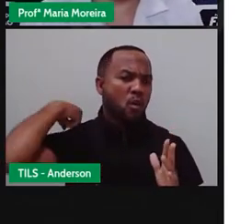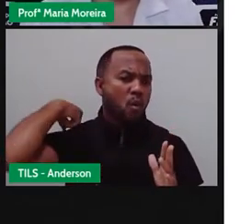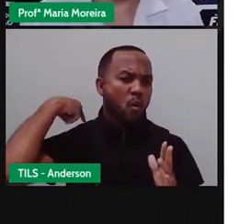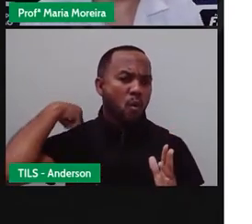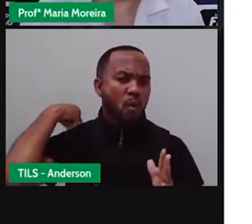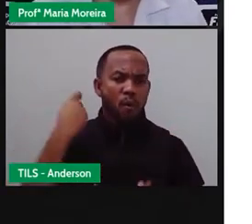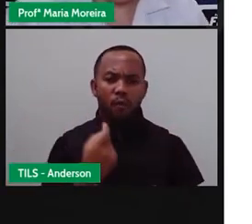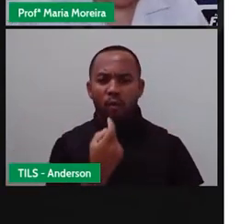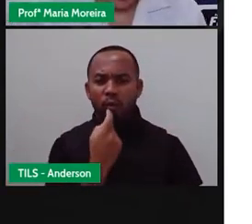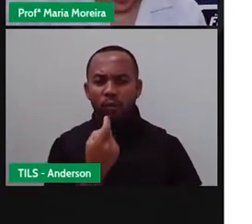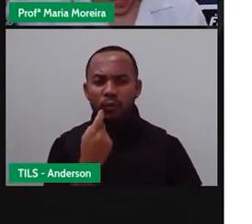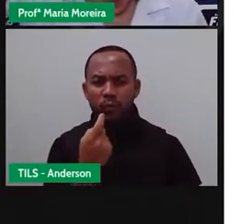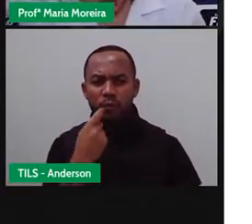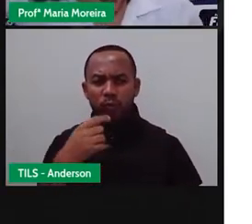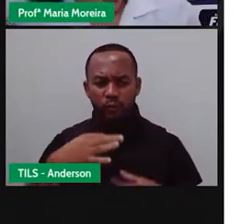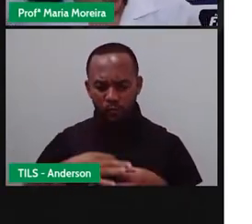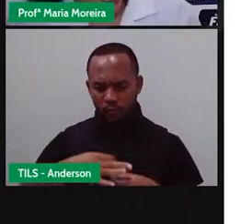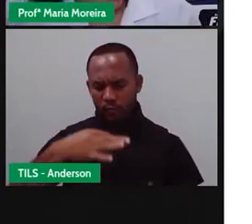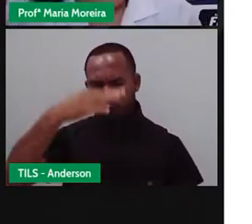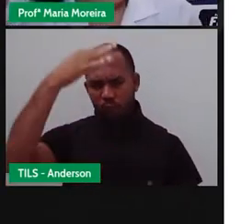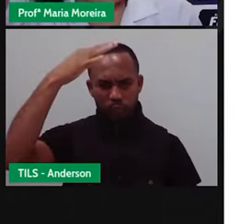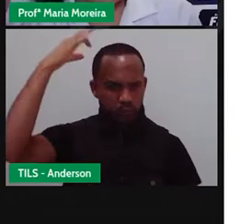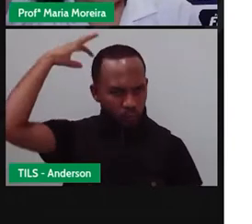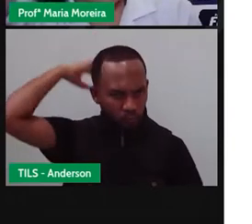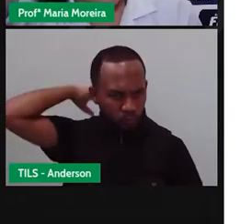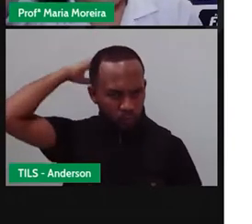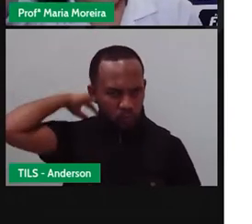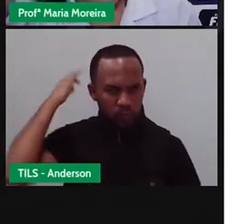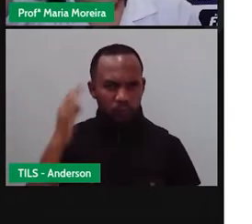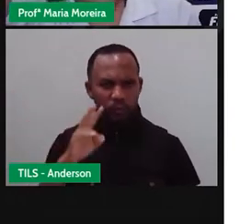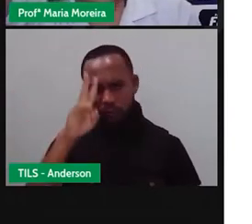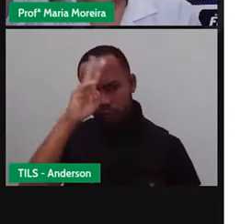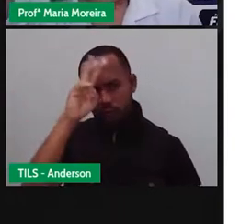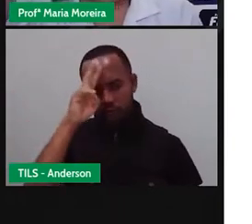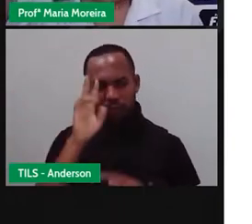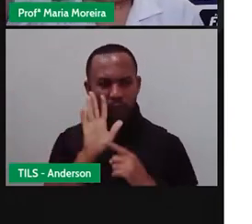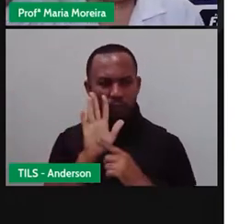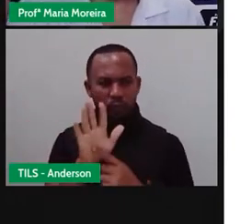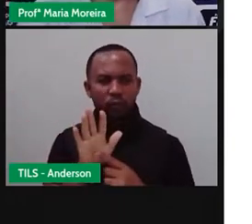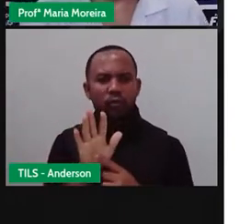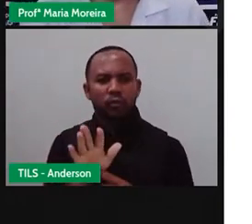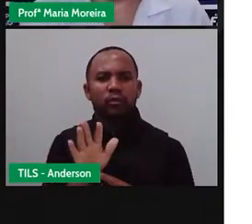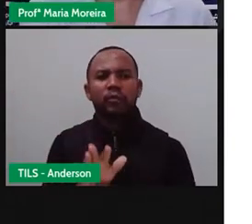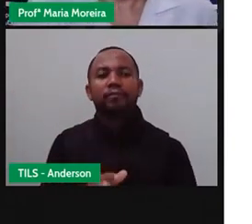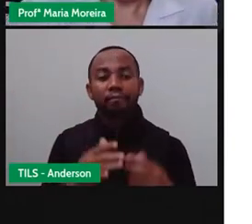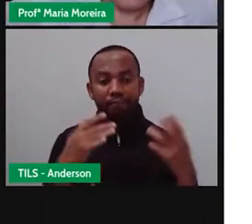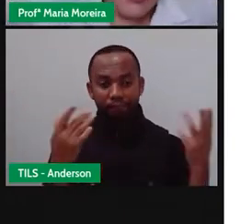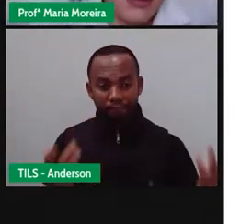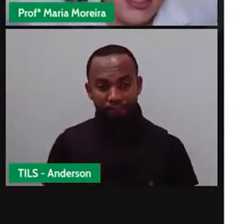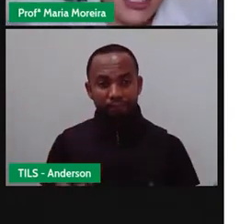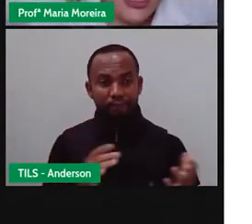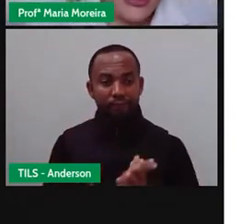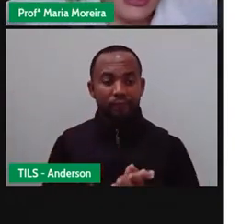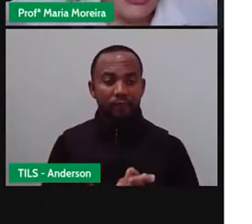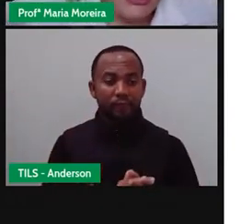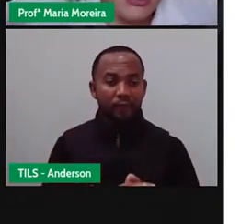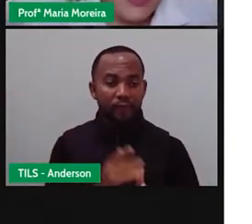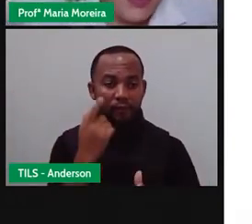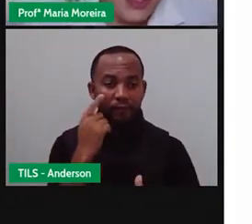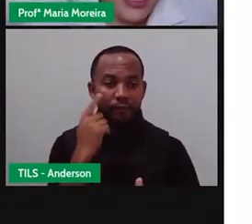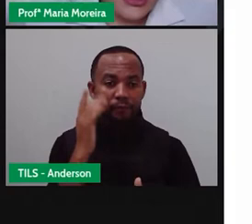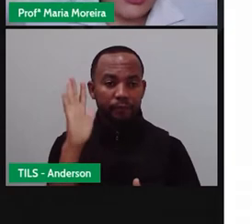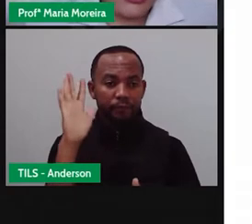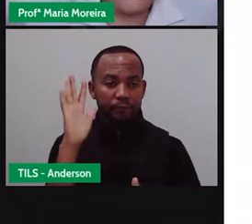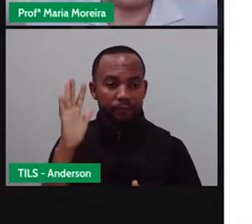vertebral, que é a Prolimbra que na aula a Pro mostrou aqui essa parte de trás das costas? Pois é. Coloca a mãozinha aqui, ó,